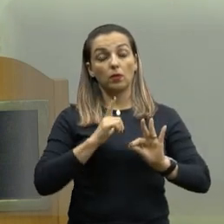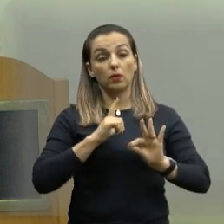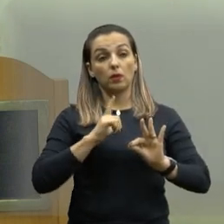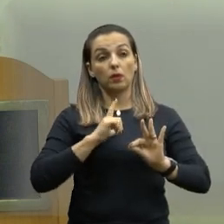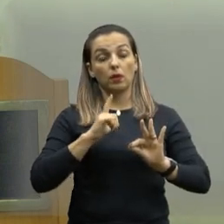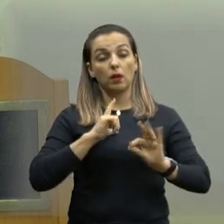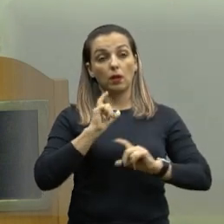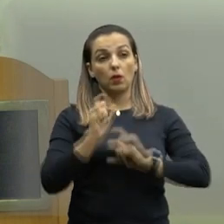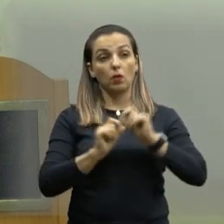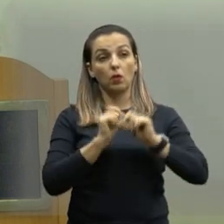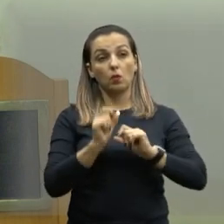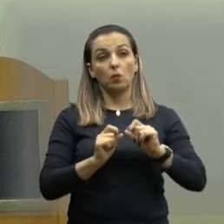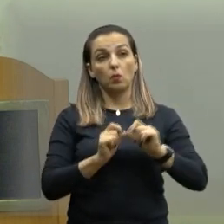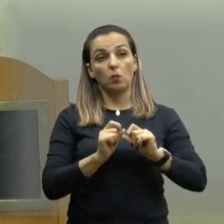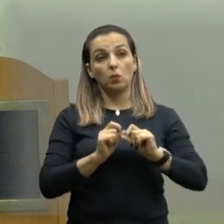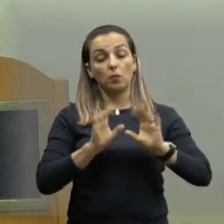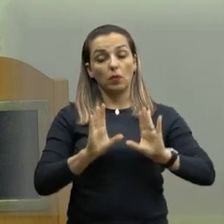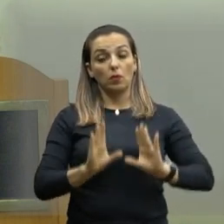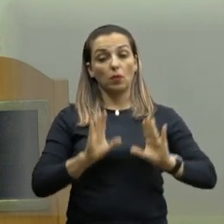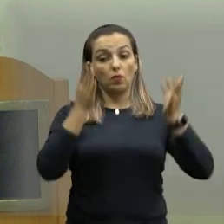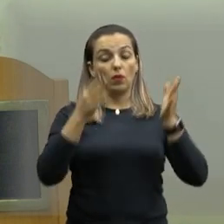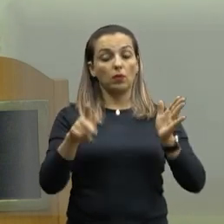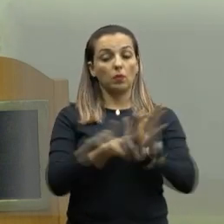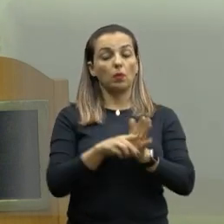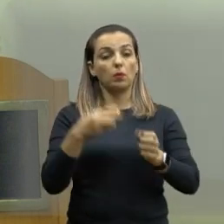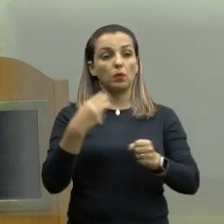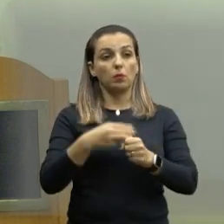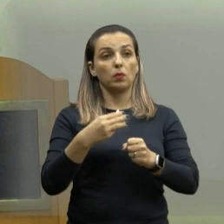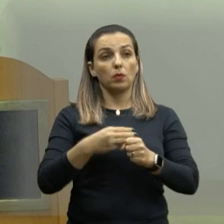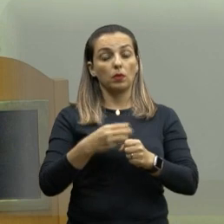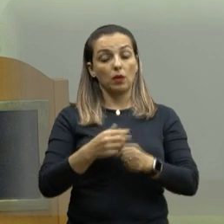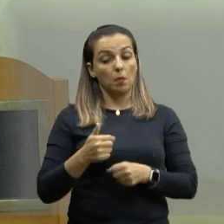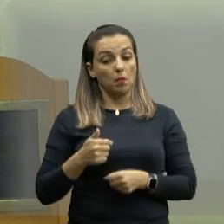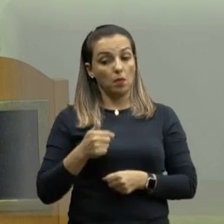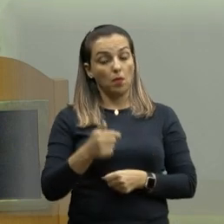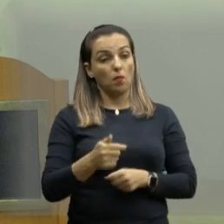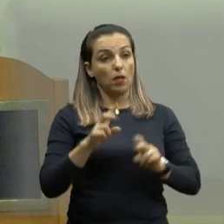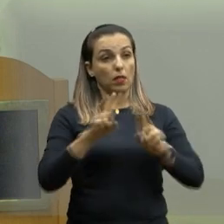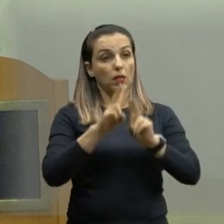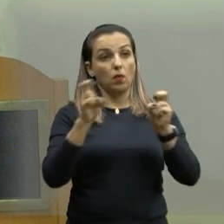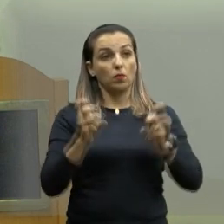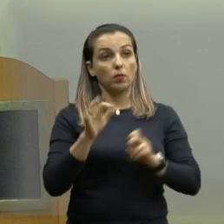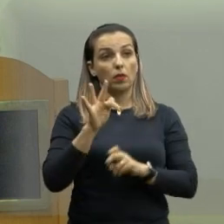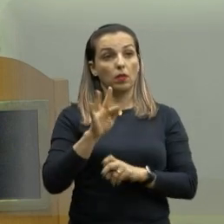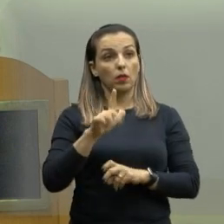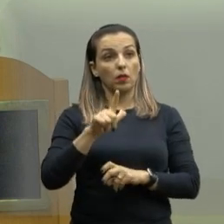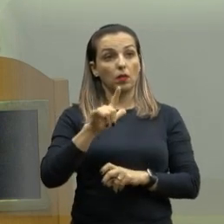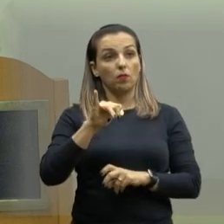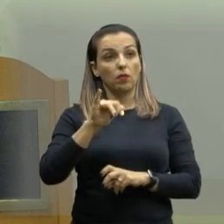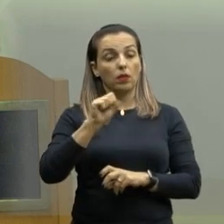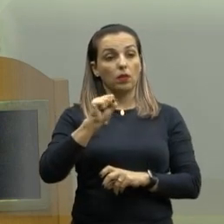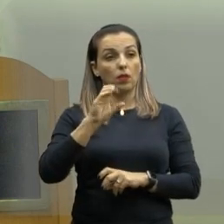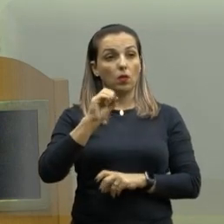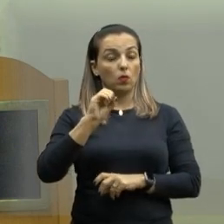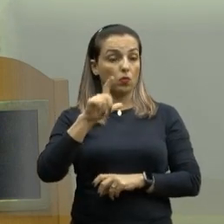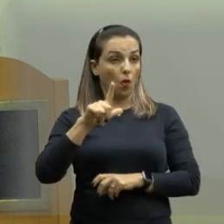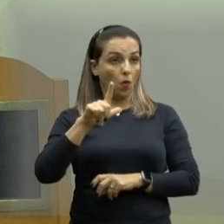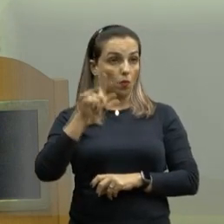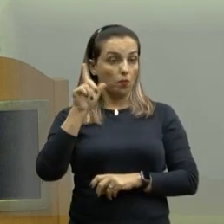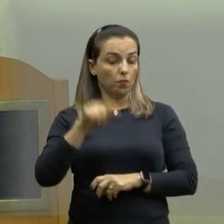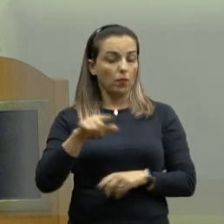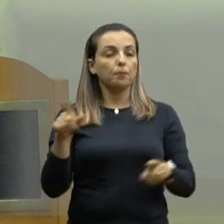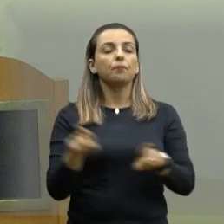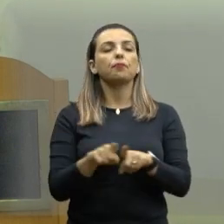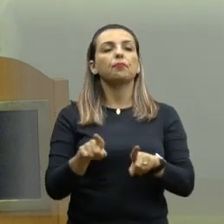oficial de eventos do município a Festa Literária da Morada do Sol, a Flissol. Nós apresentamos